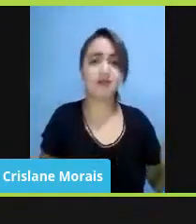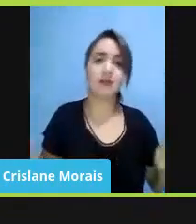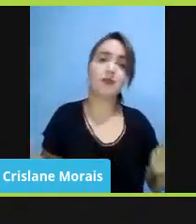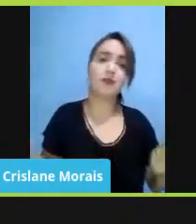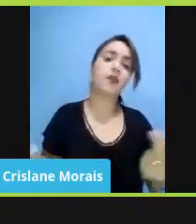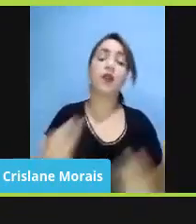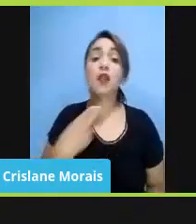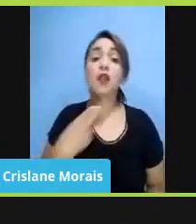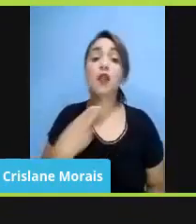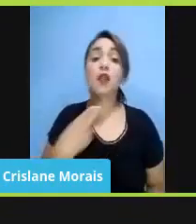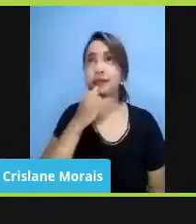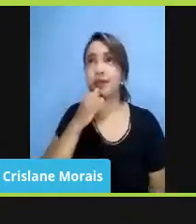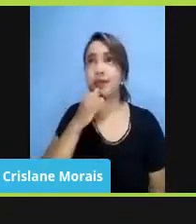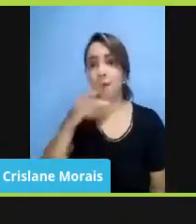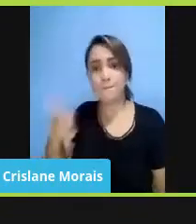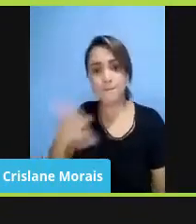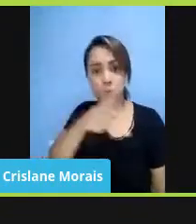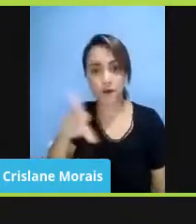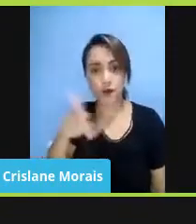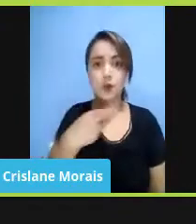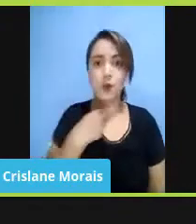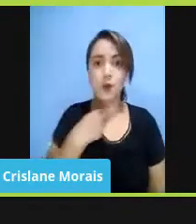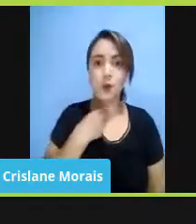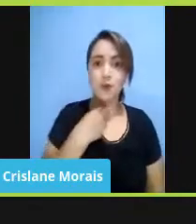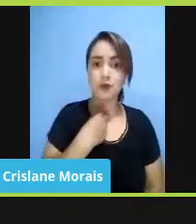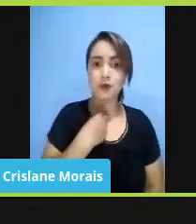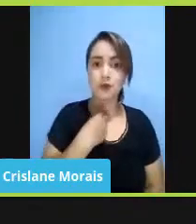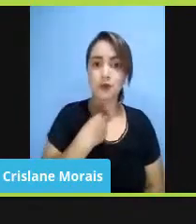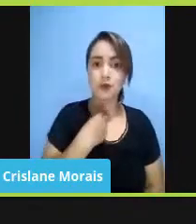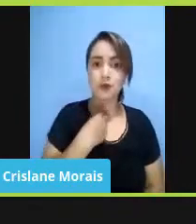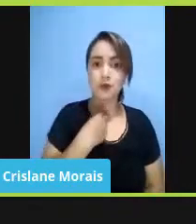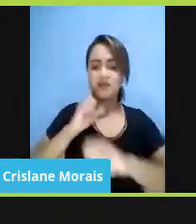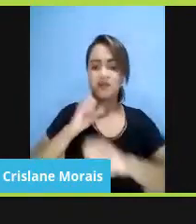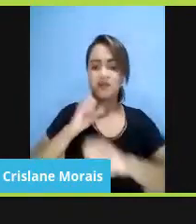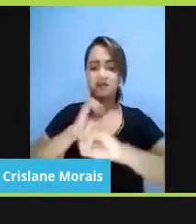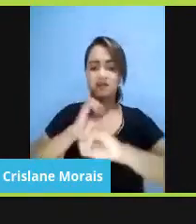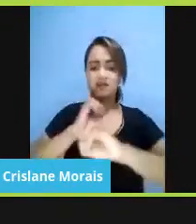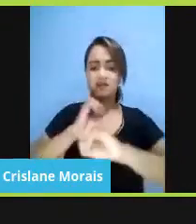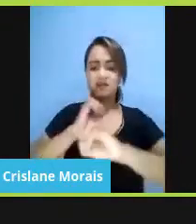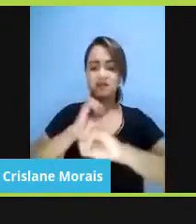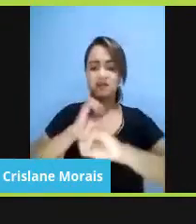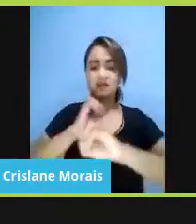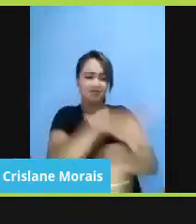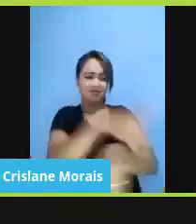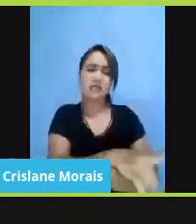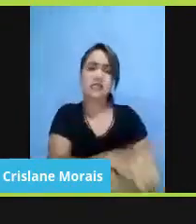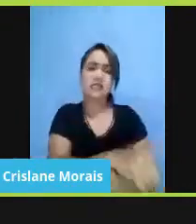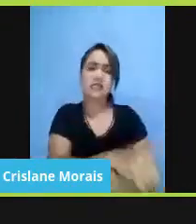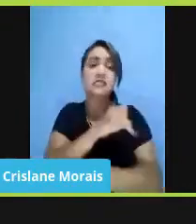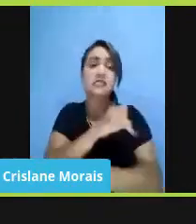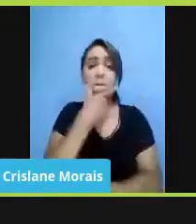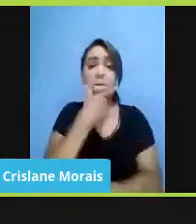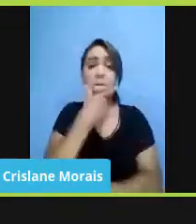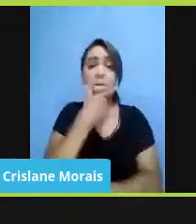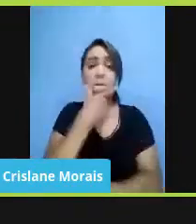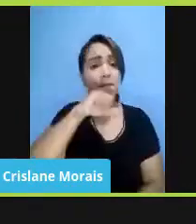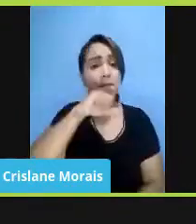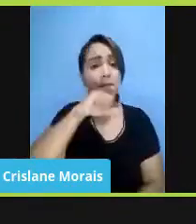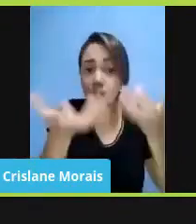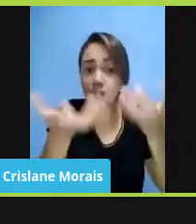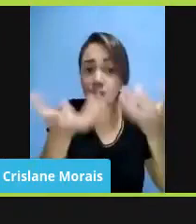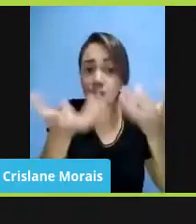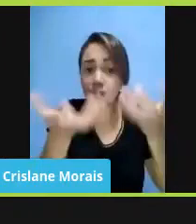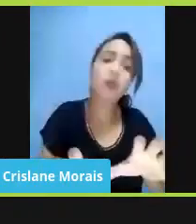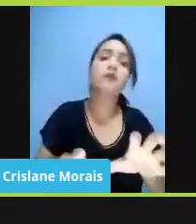em sala de aula não poderia ensinar algum conteúdo contrário às convicções dos pais. E aí você se perguntava, mas que